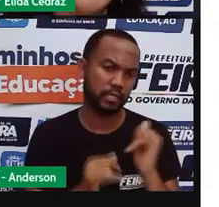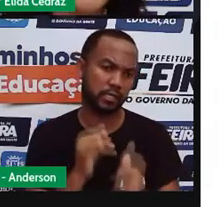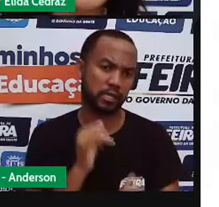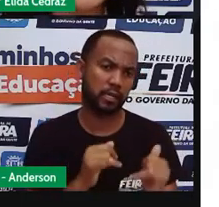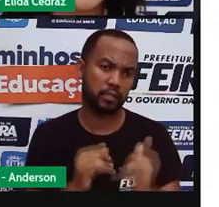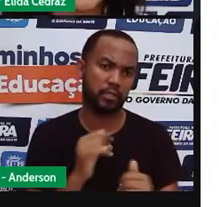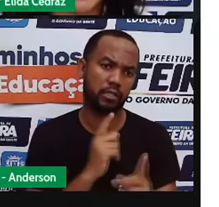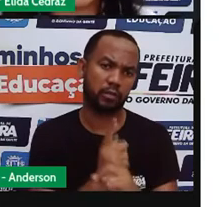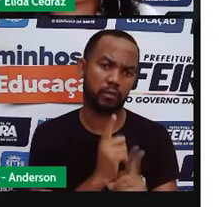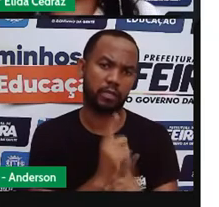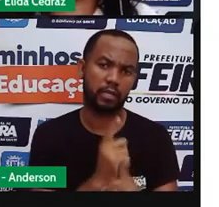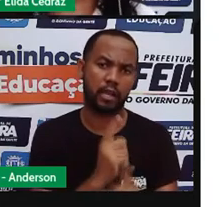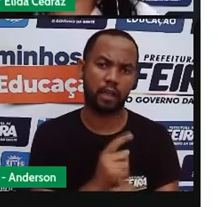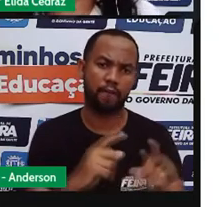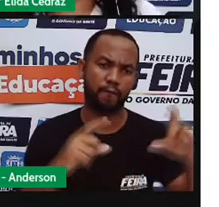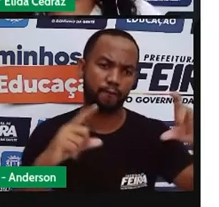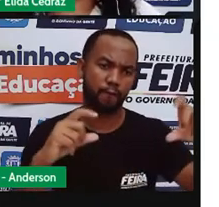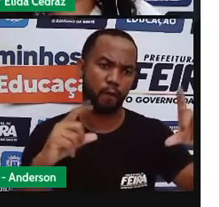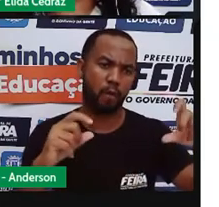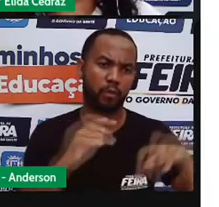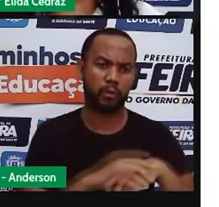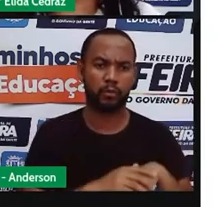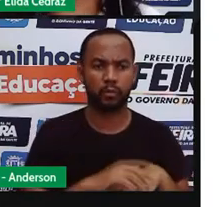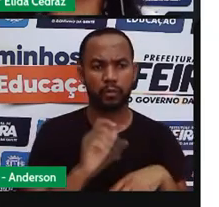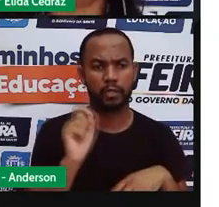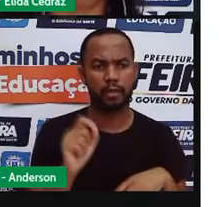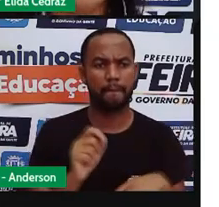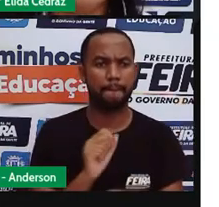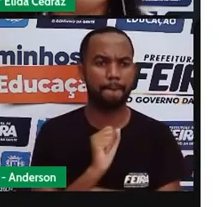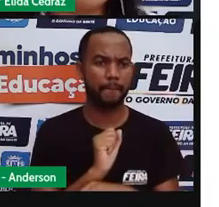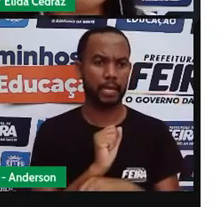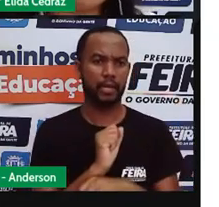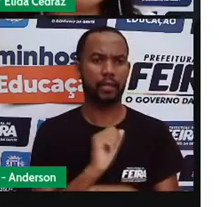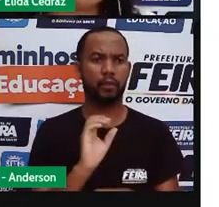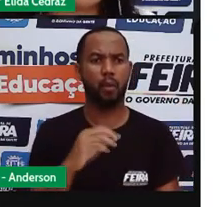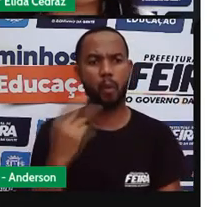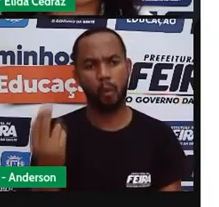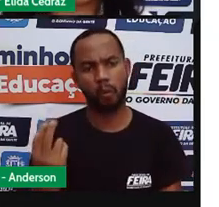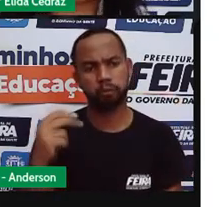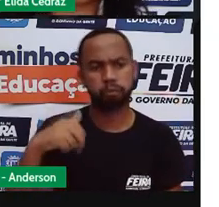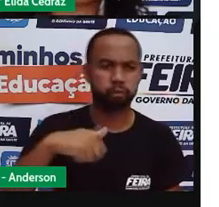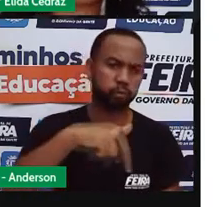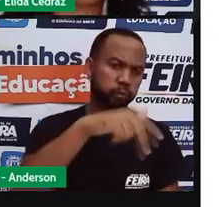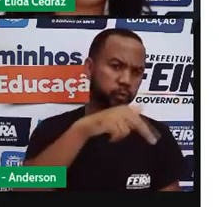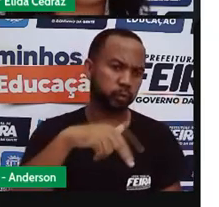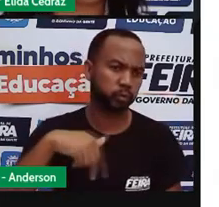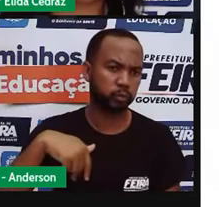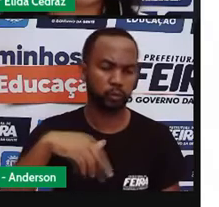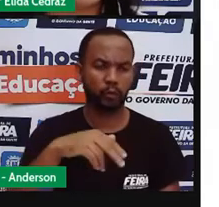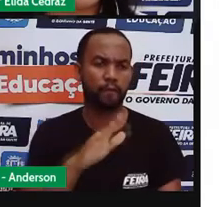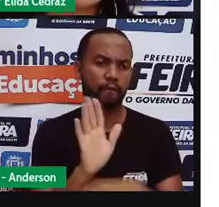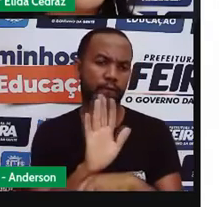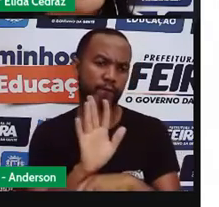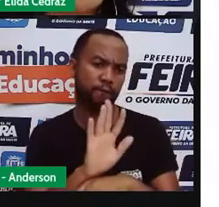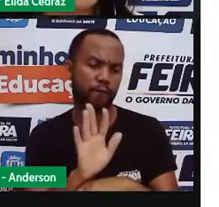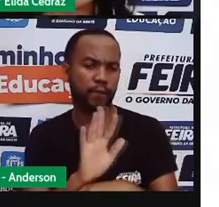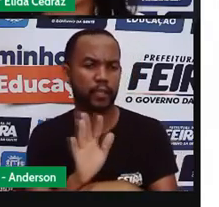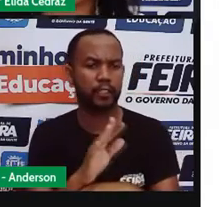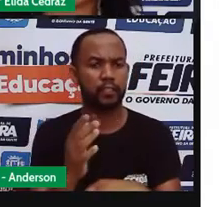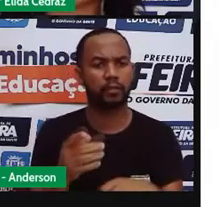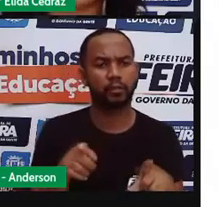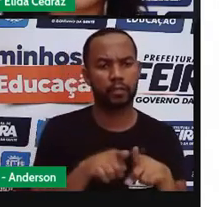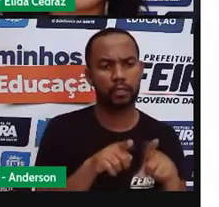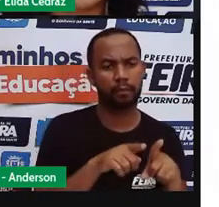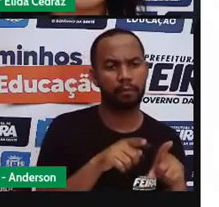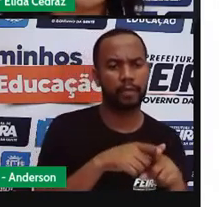imagens podem ser estáticas, aquelas bem paradinhas. Ou em movimentos, que são os vídeos, os gráficos